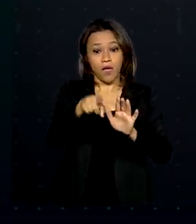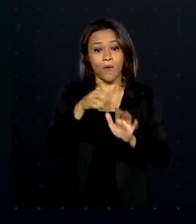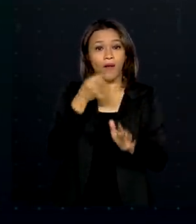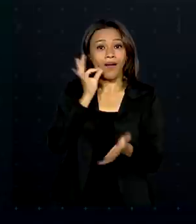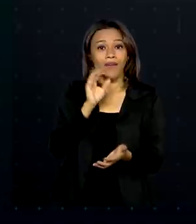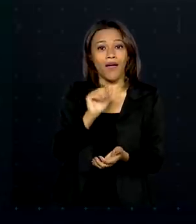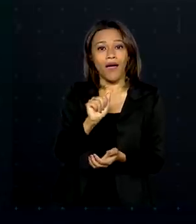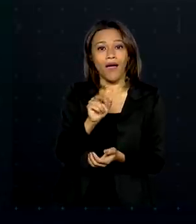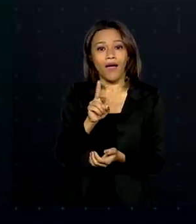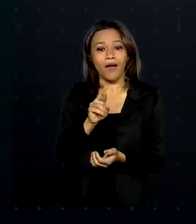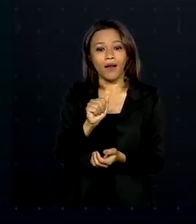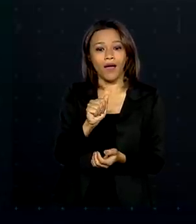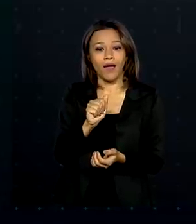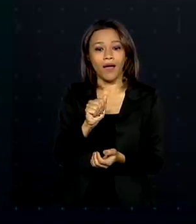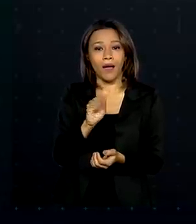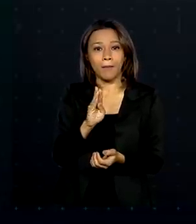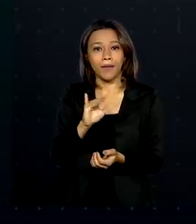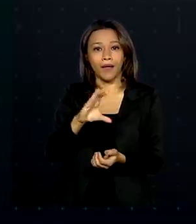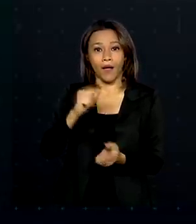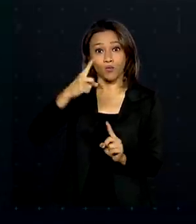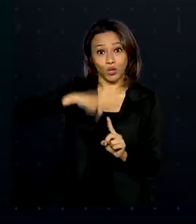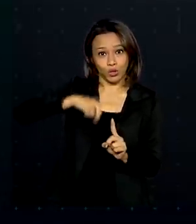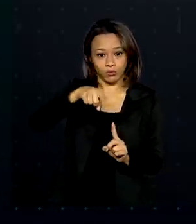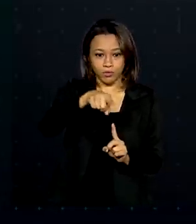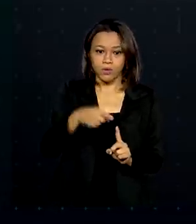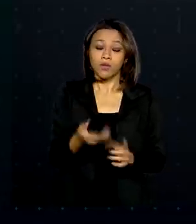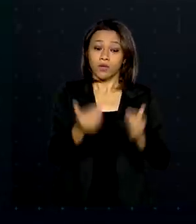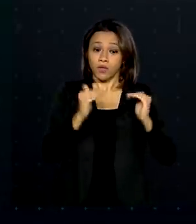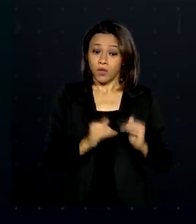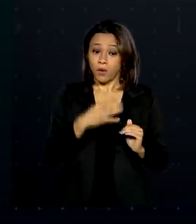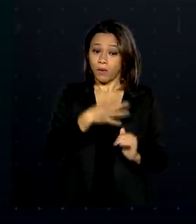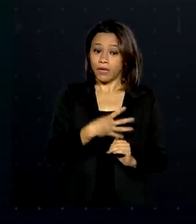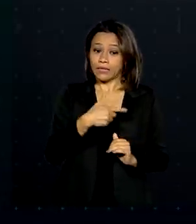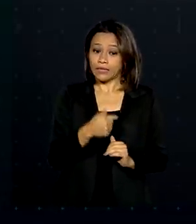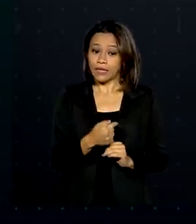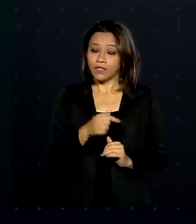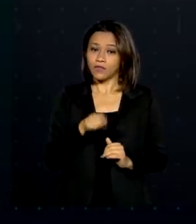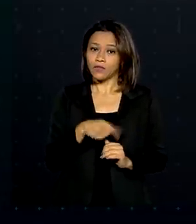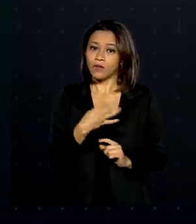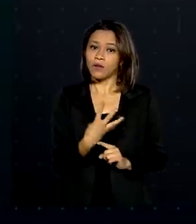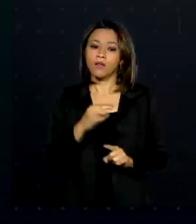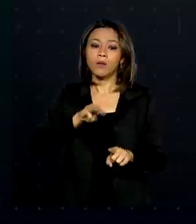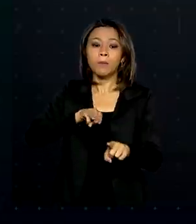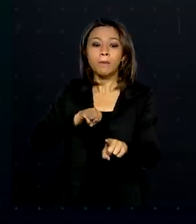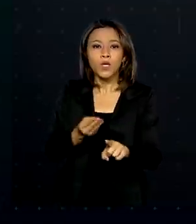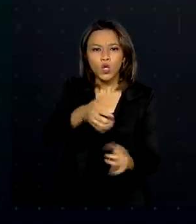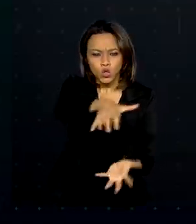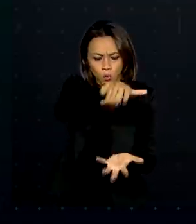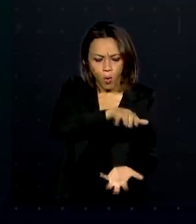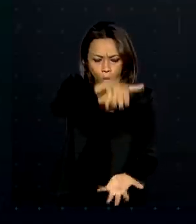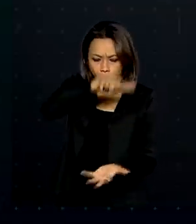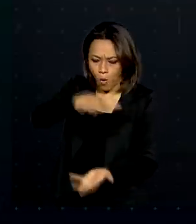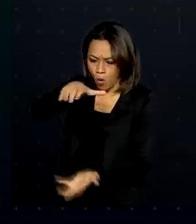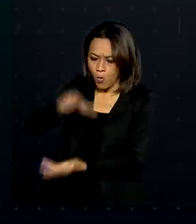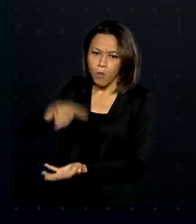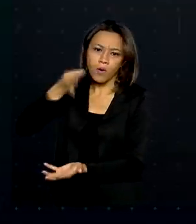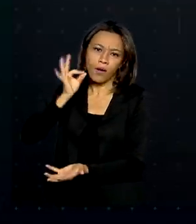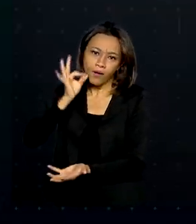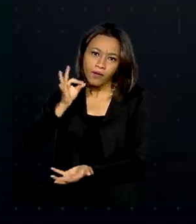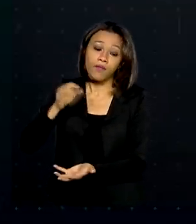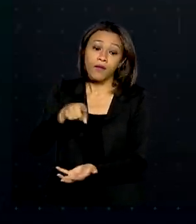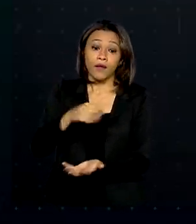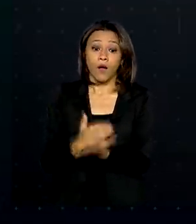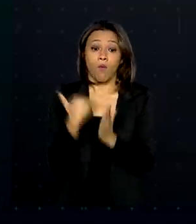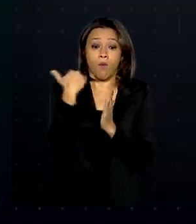arábica, com produção estimada em 47,4 milhões de sacas. Um aumento de